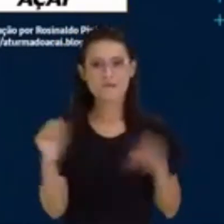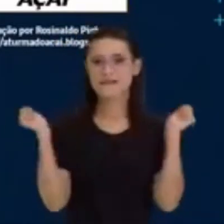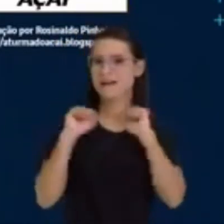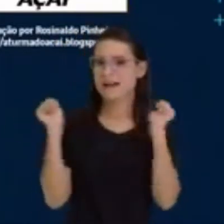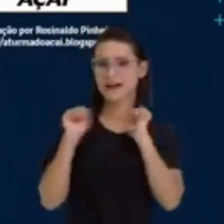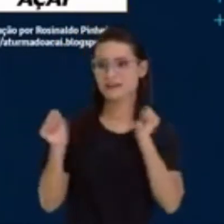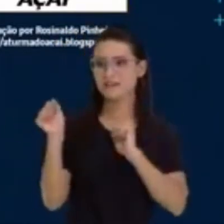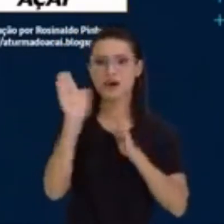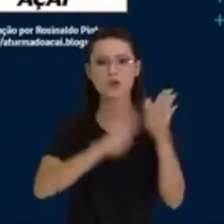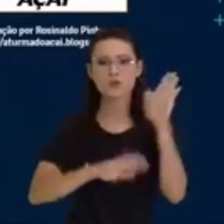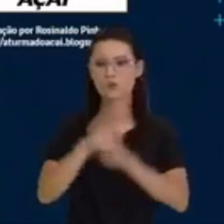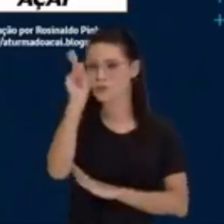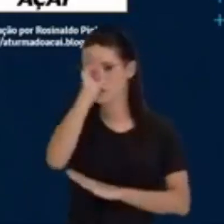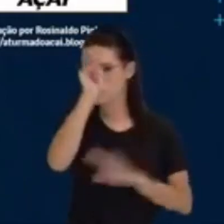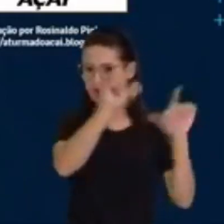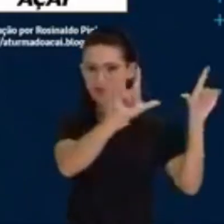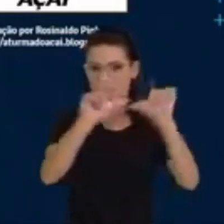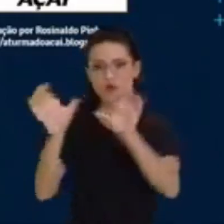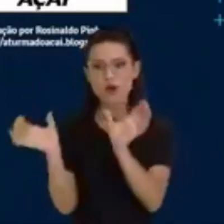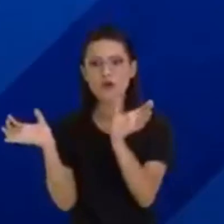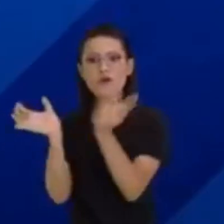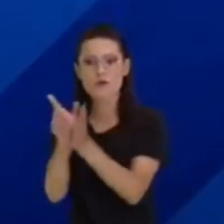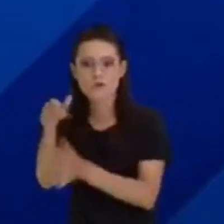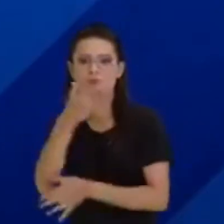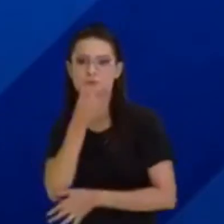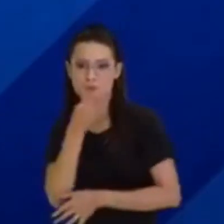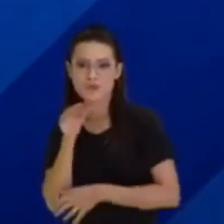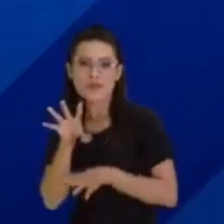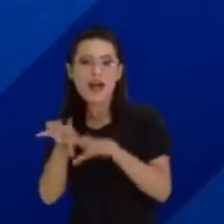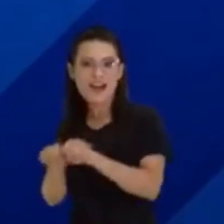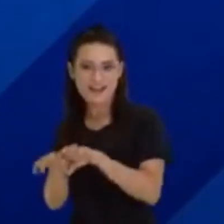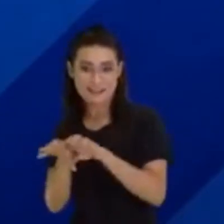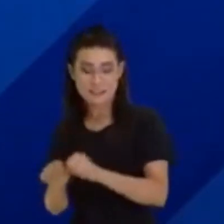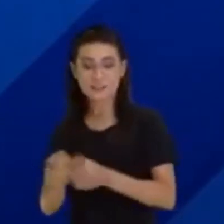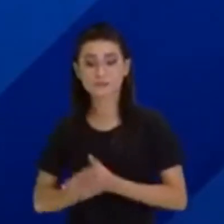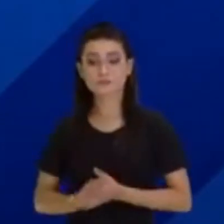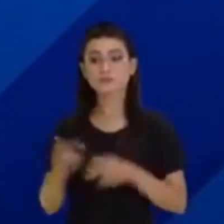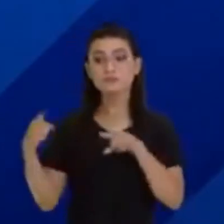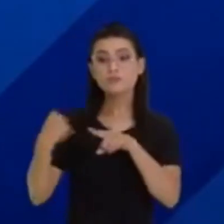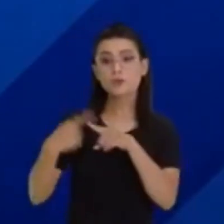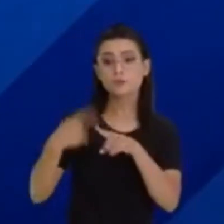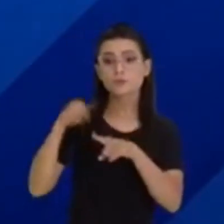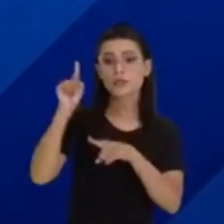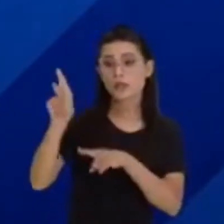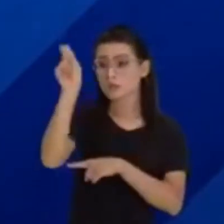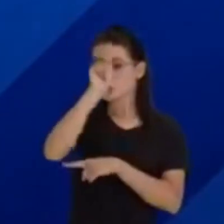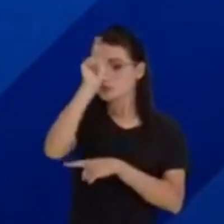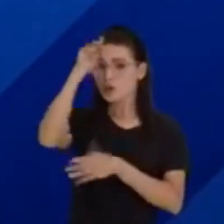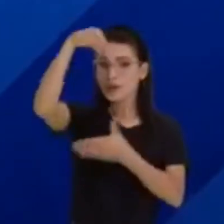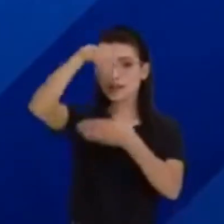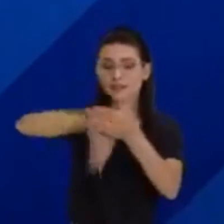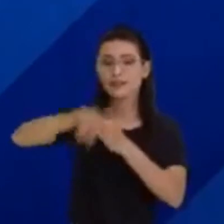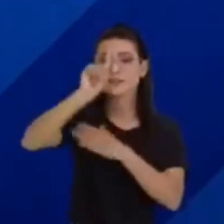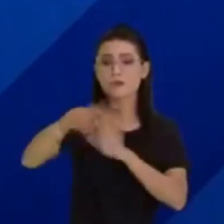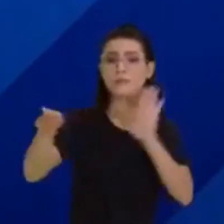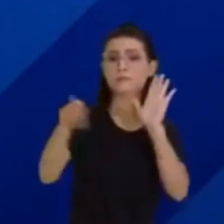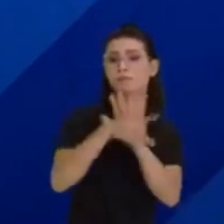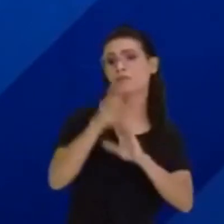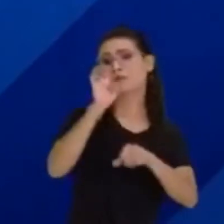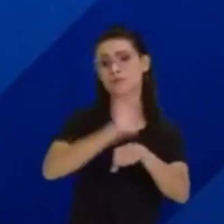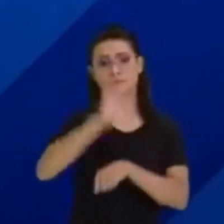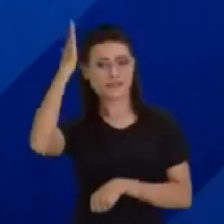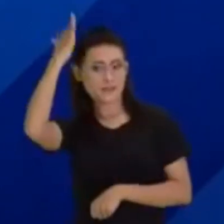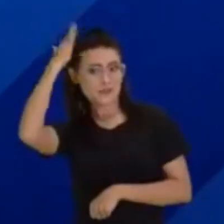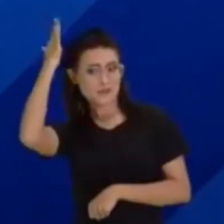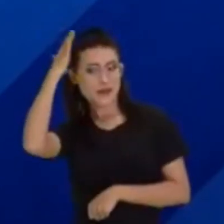tanto dessas tiras? Porque elas retratam a nossa cultura regional, a nossa cultura amazônica, paraense.